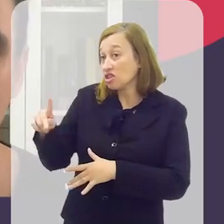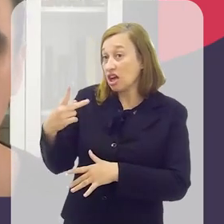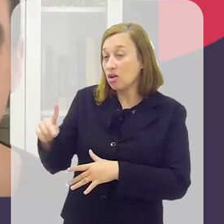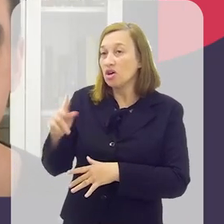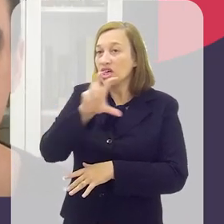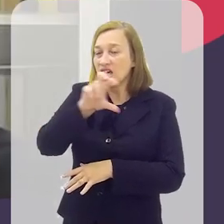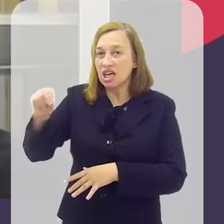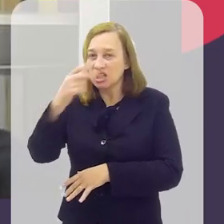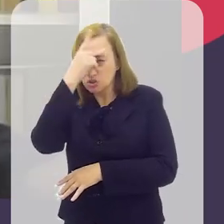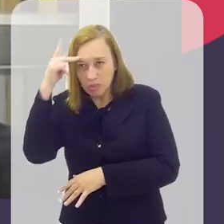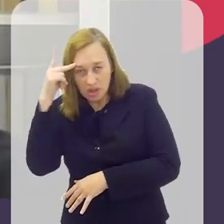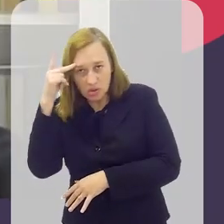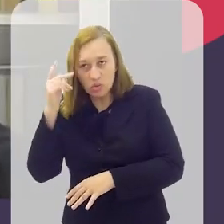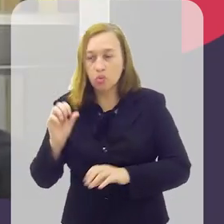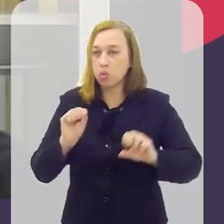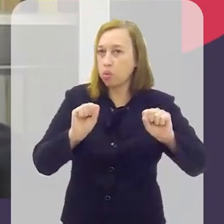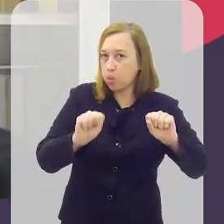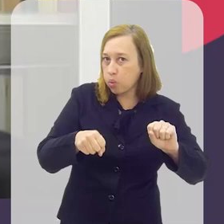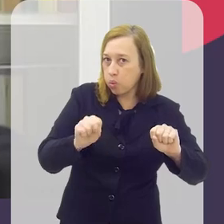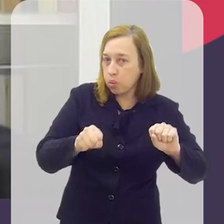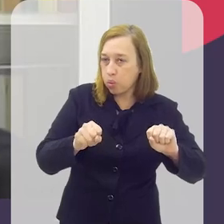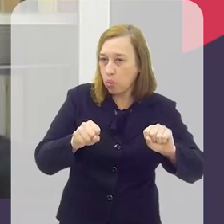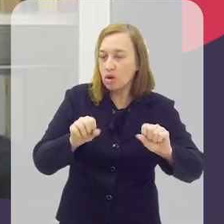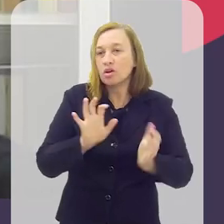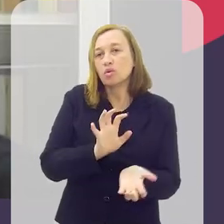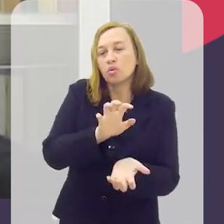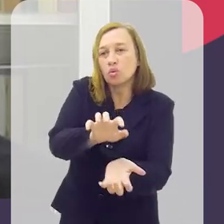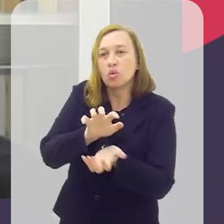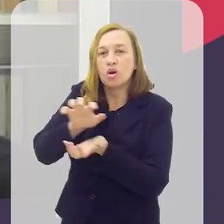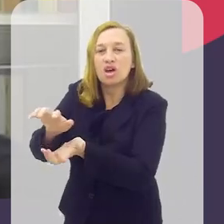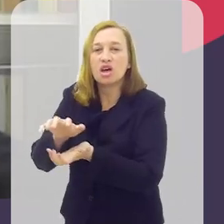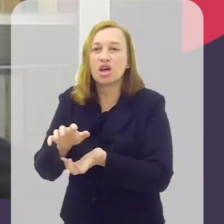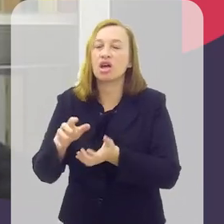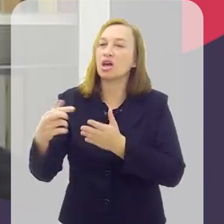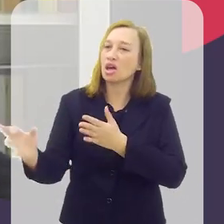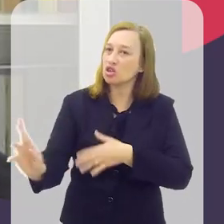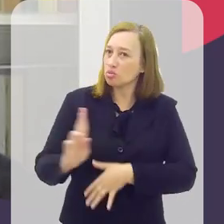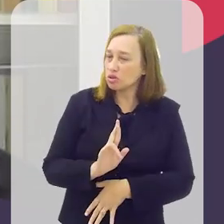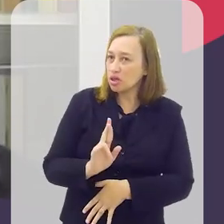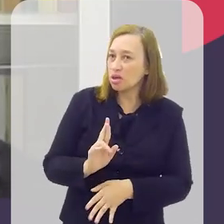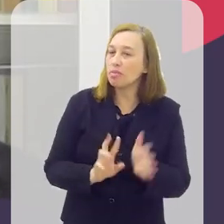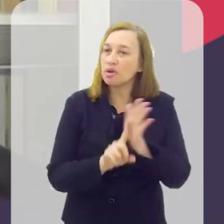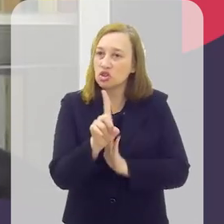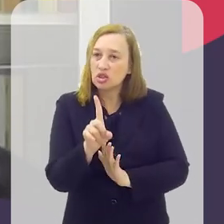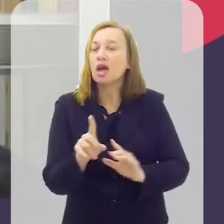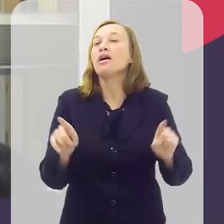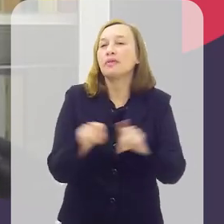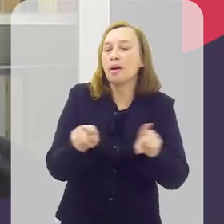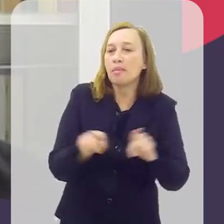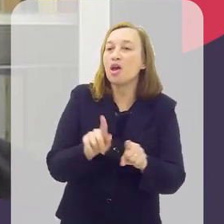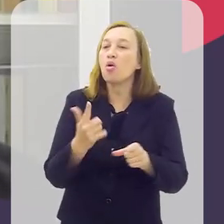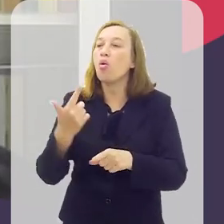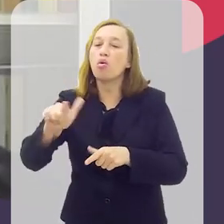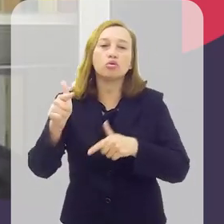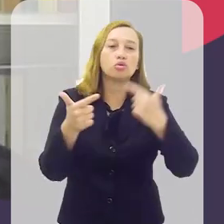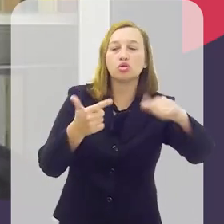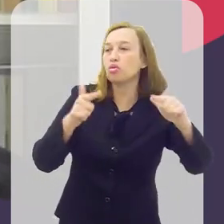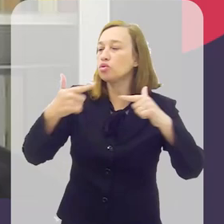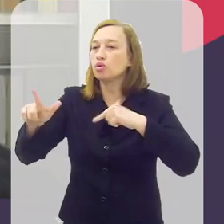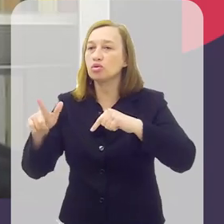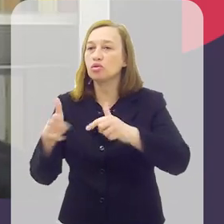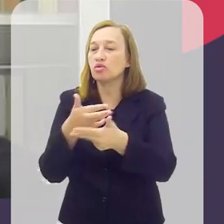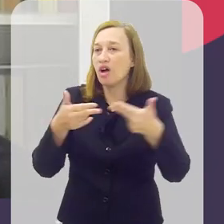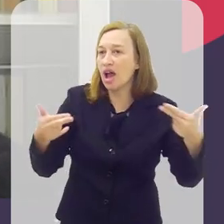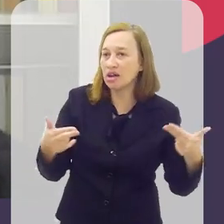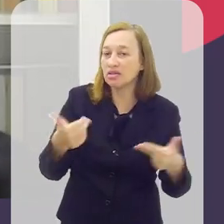Então foram 500 pessoas, 500 entregadores e entregadoras que responderam a minha pesquisa. Eu também realizei entrevista com outros entregadores,